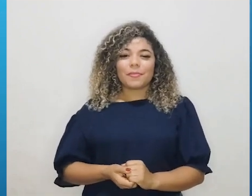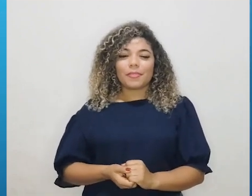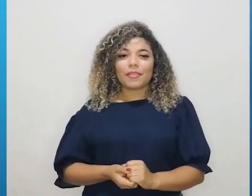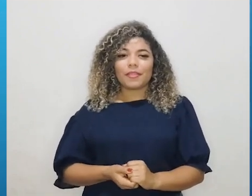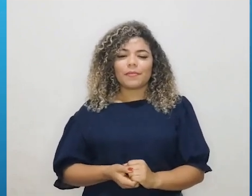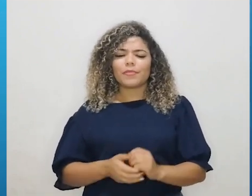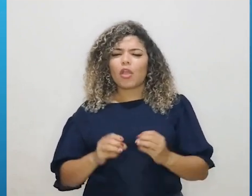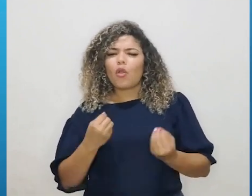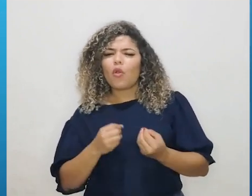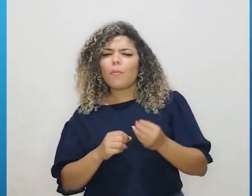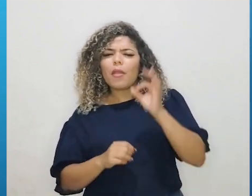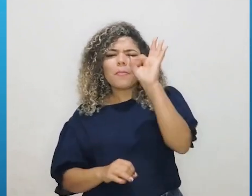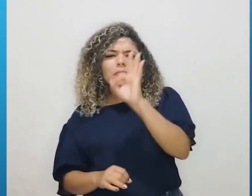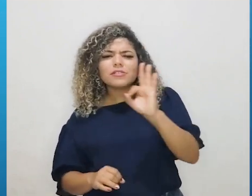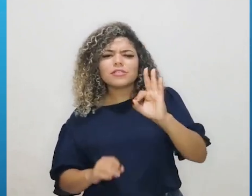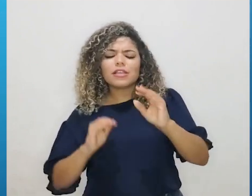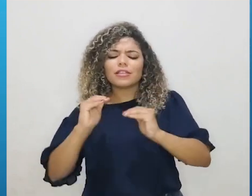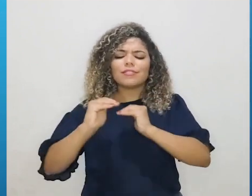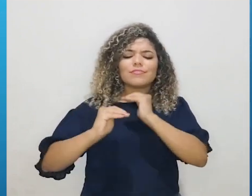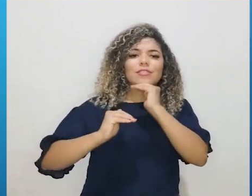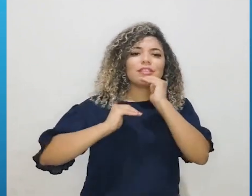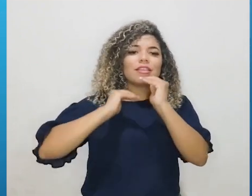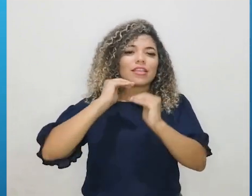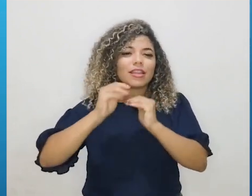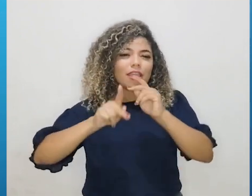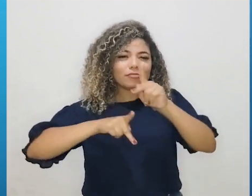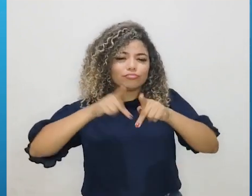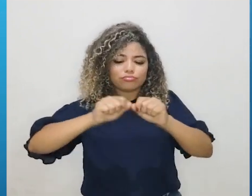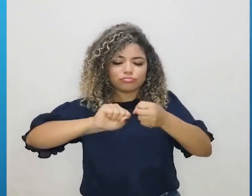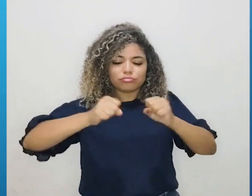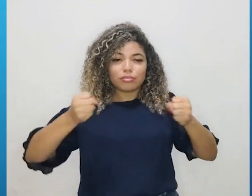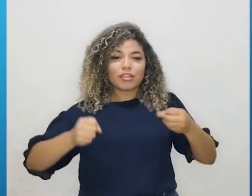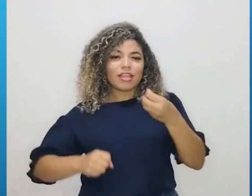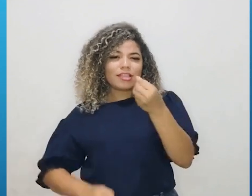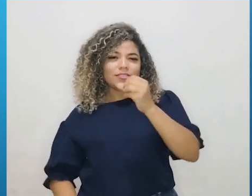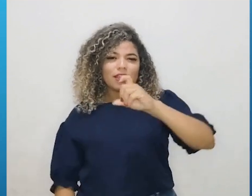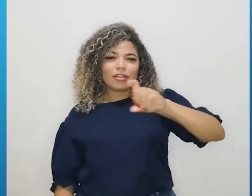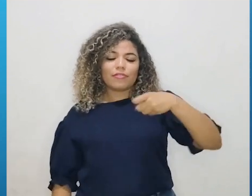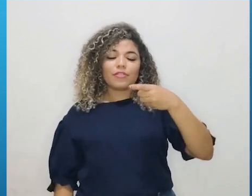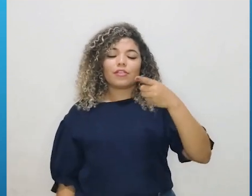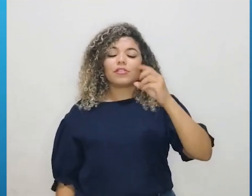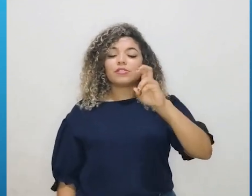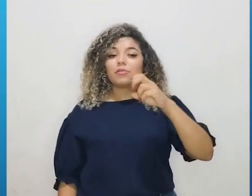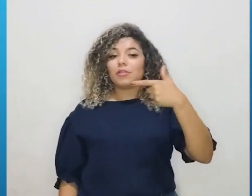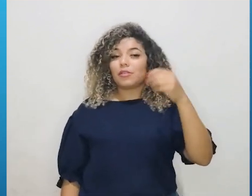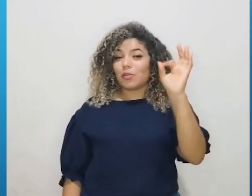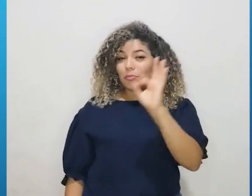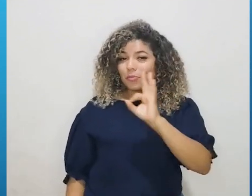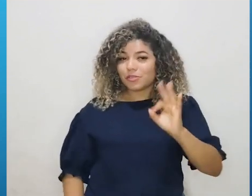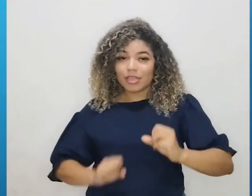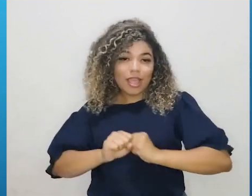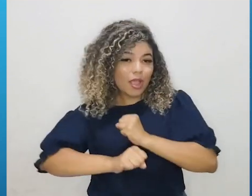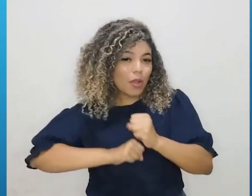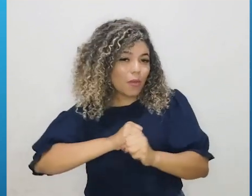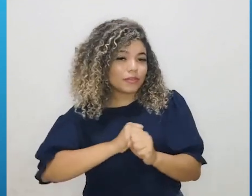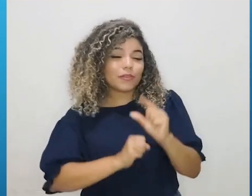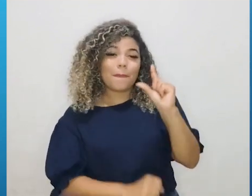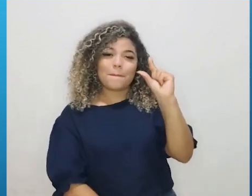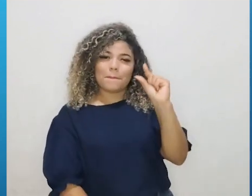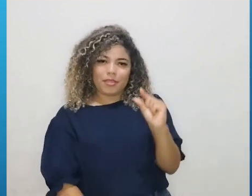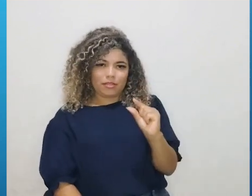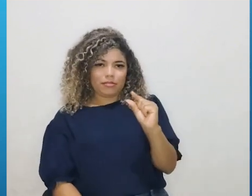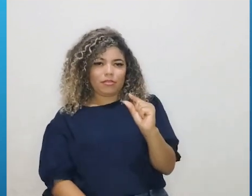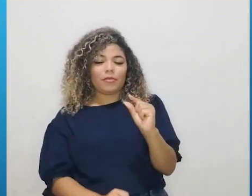A taxa de crescimento nesses 12 anos foi de 0,52% ao ano, o menor nível